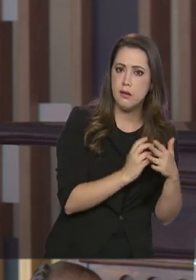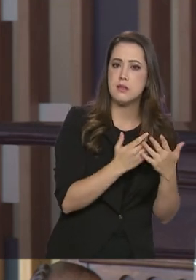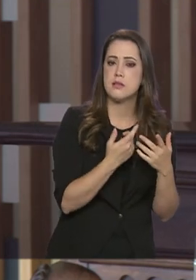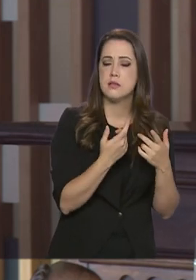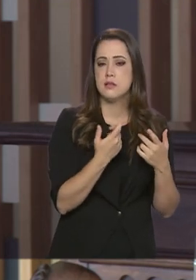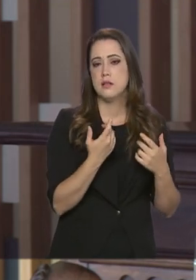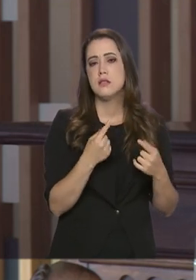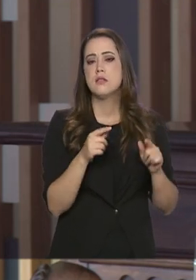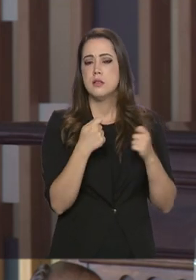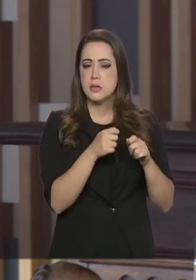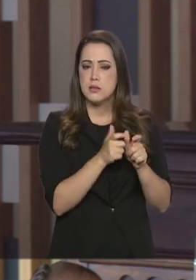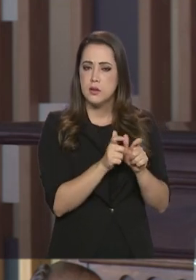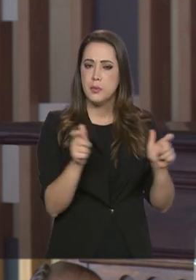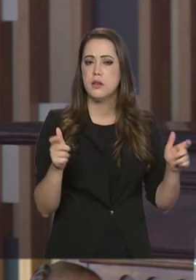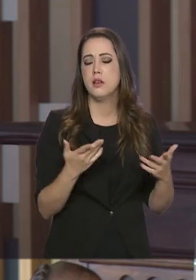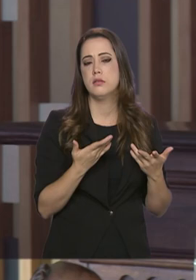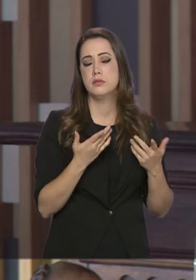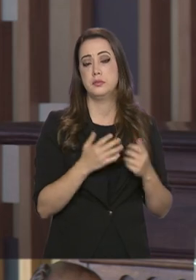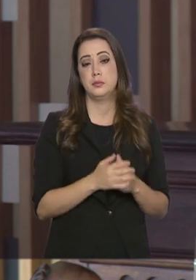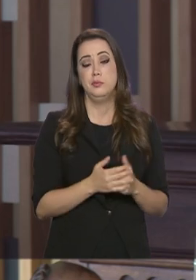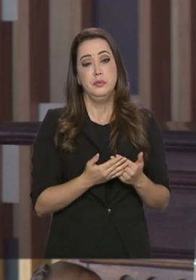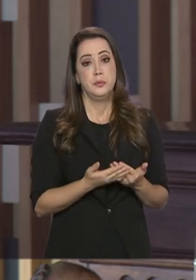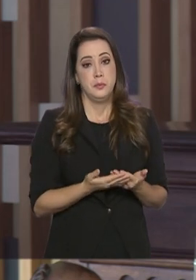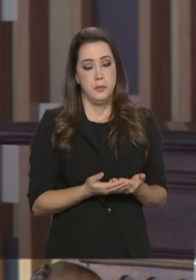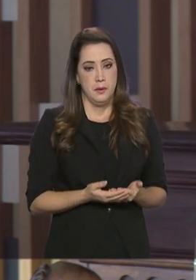investir a partir daquele lugar.